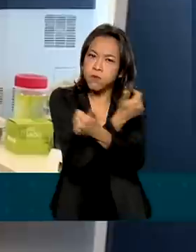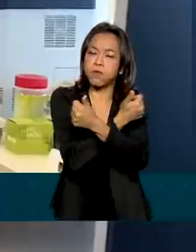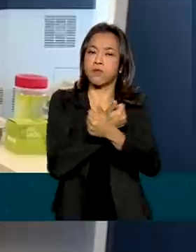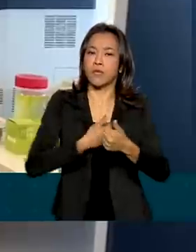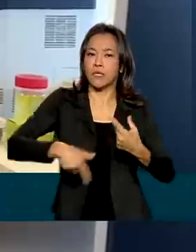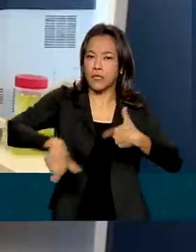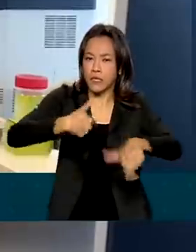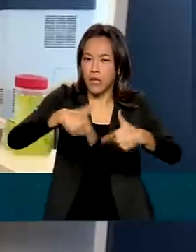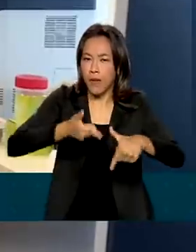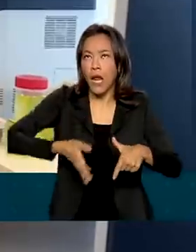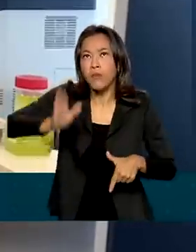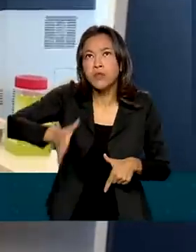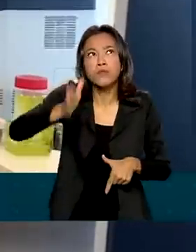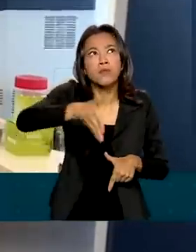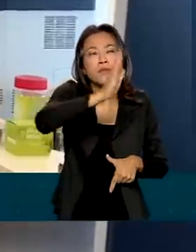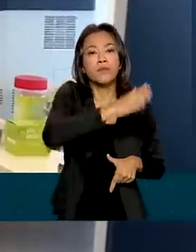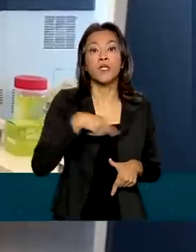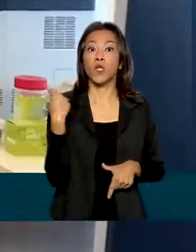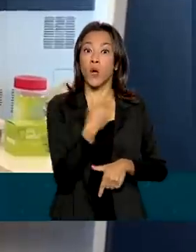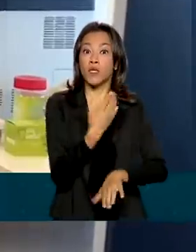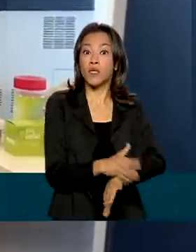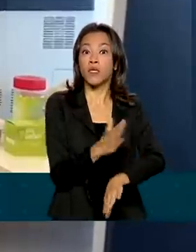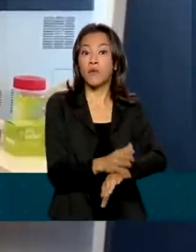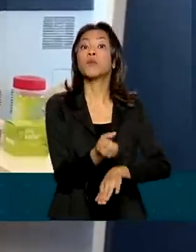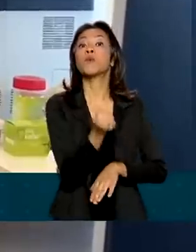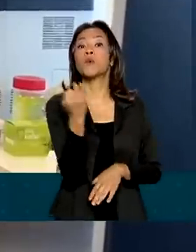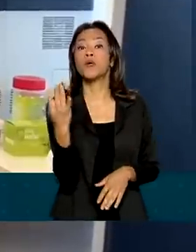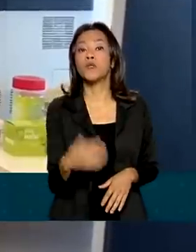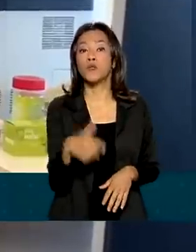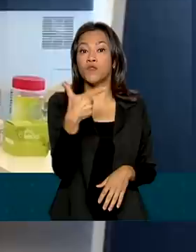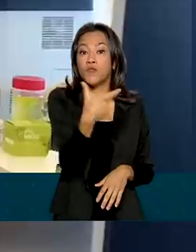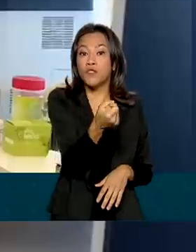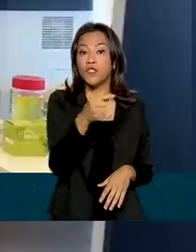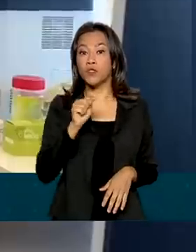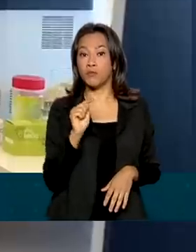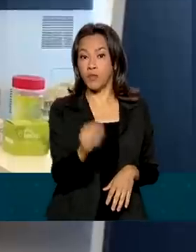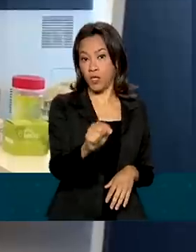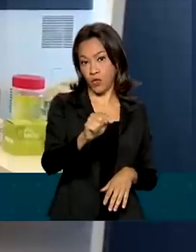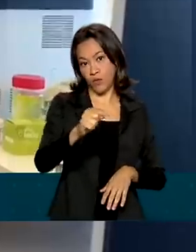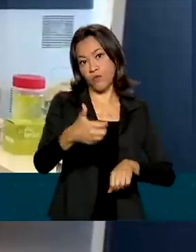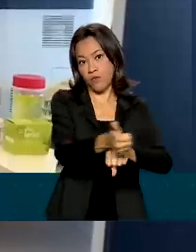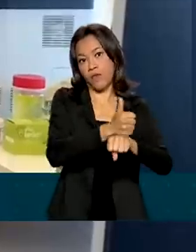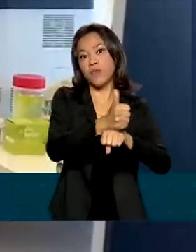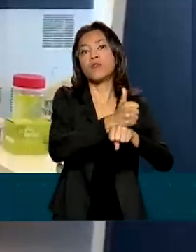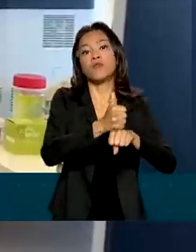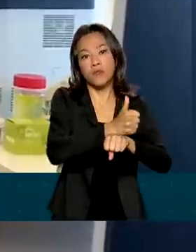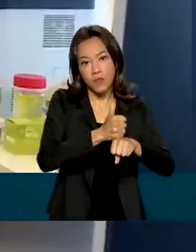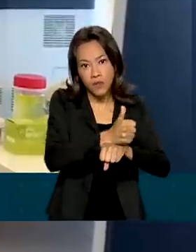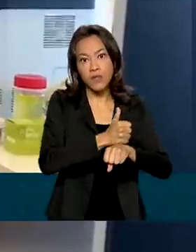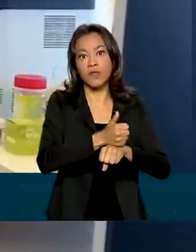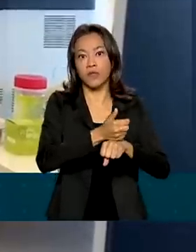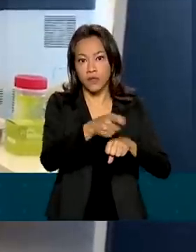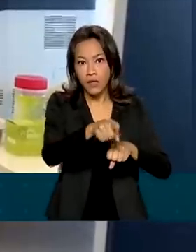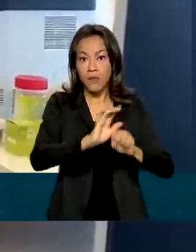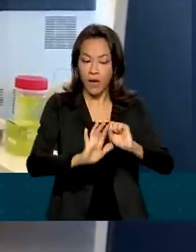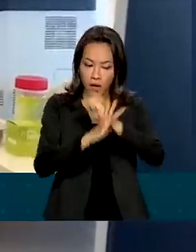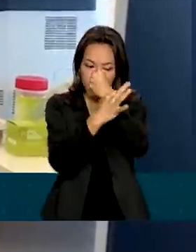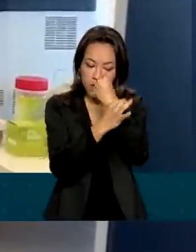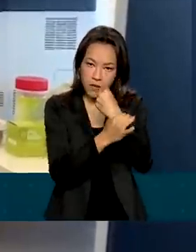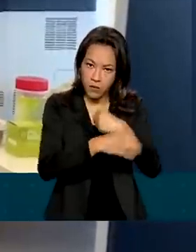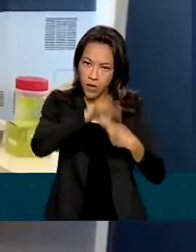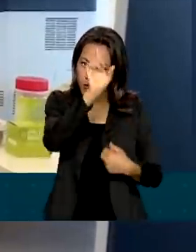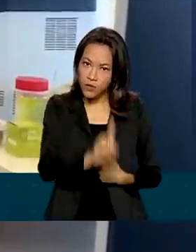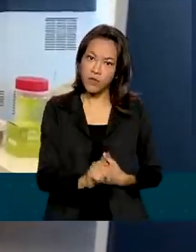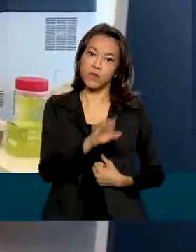territórios. Nós capacitamos em 2021 cerca de 20 mil atores daquilo que nós chamamos Sistema de Garantia de Direitos da